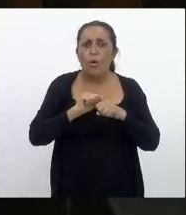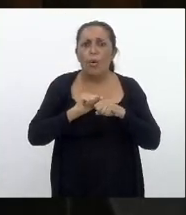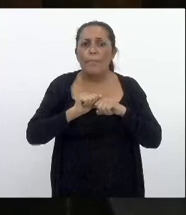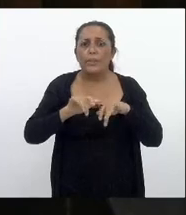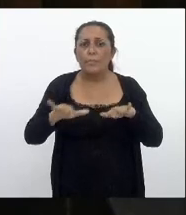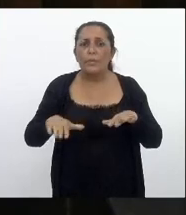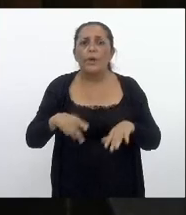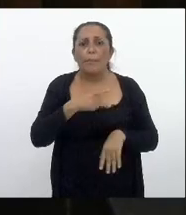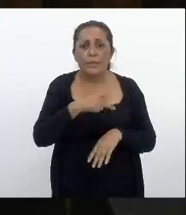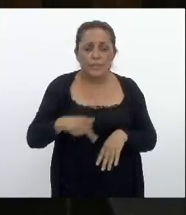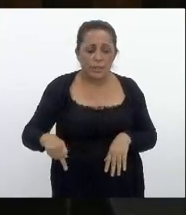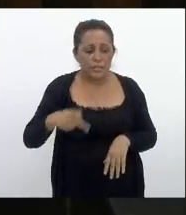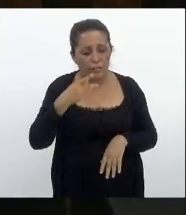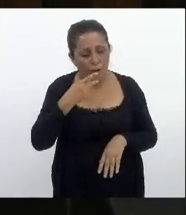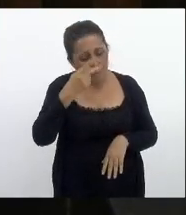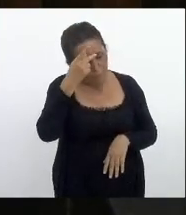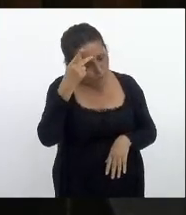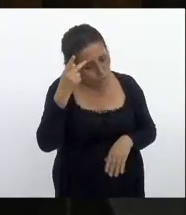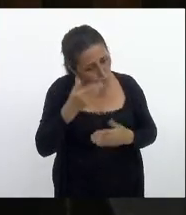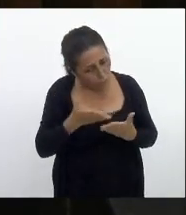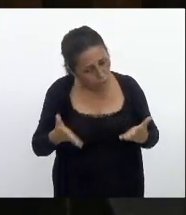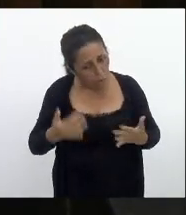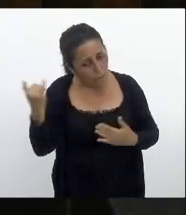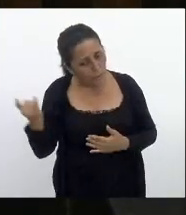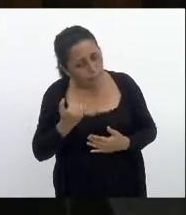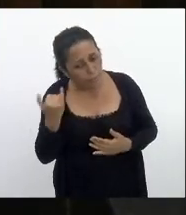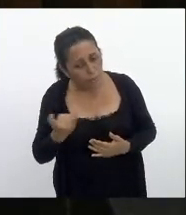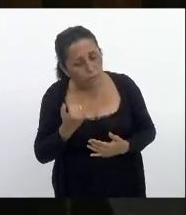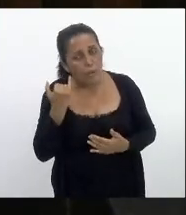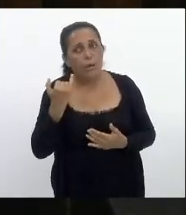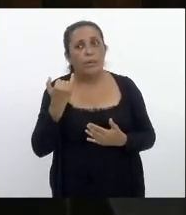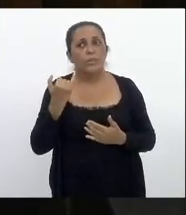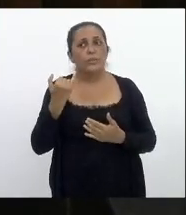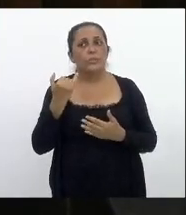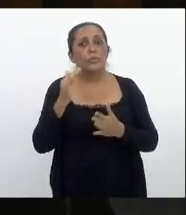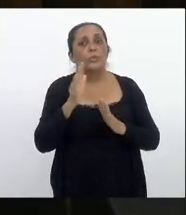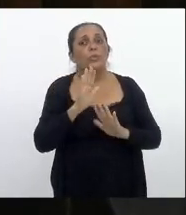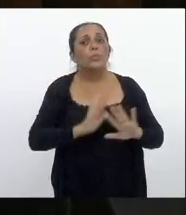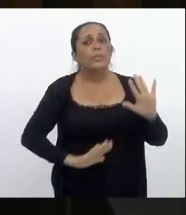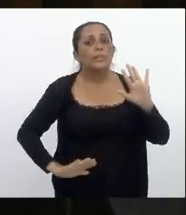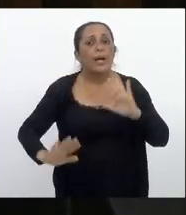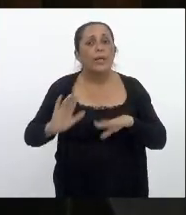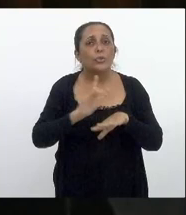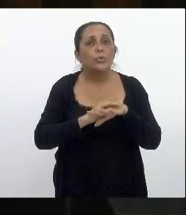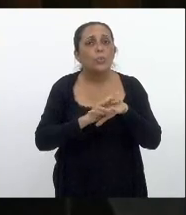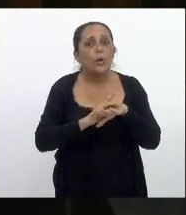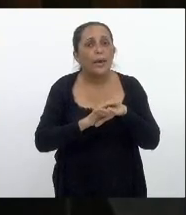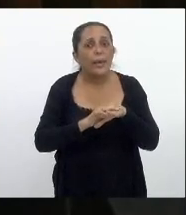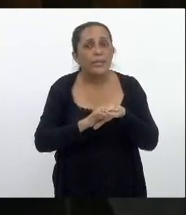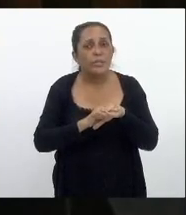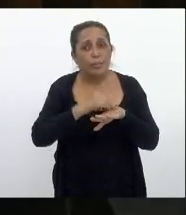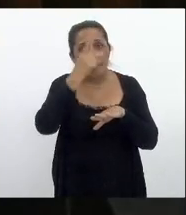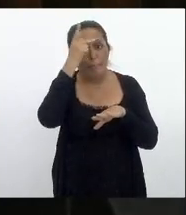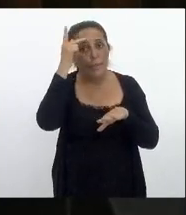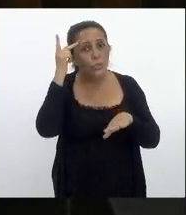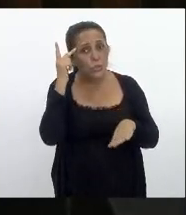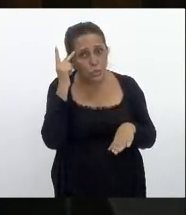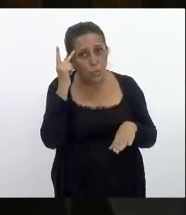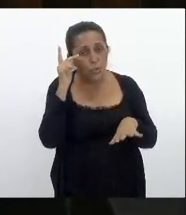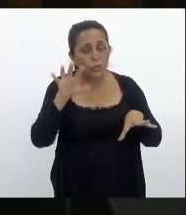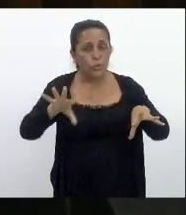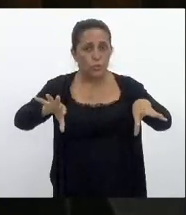presidente está dizendo pessoal é muito importante nós cuidarmos dos doentes das pessoas que se